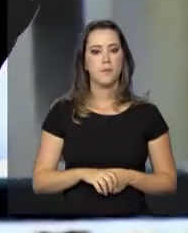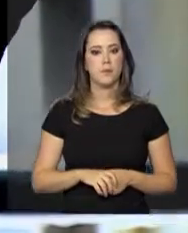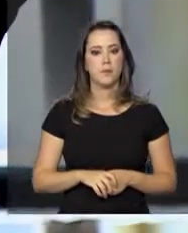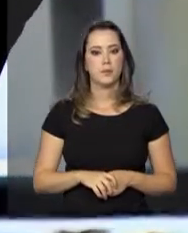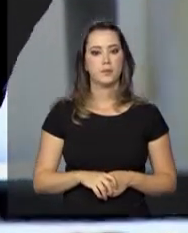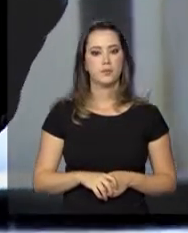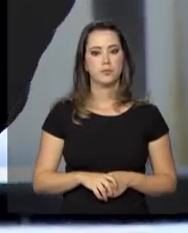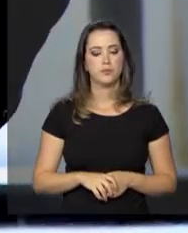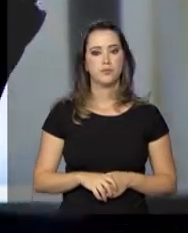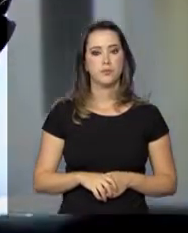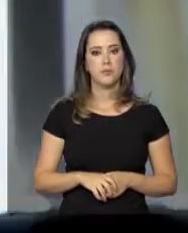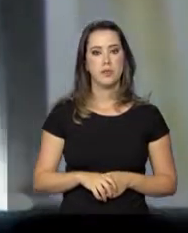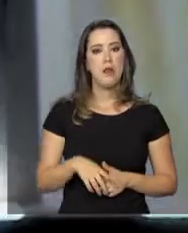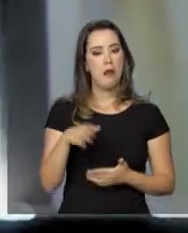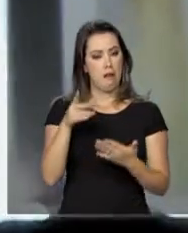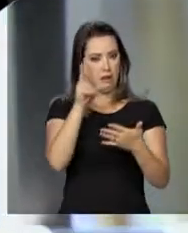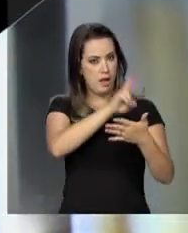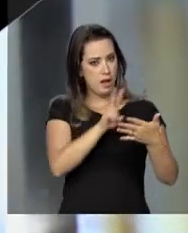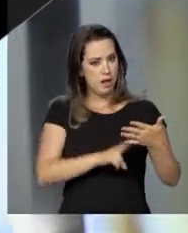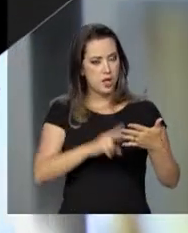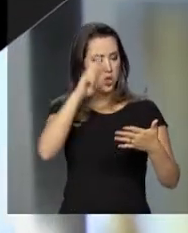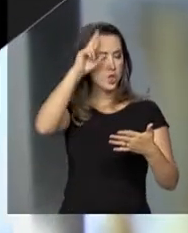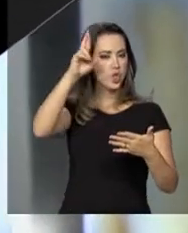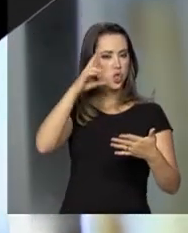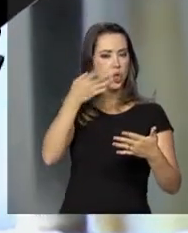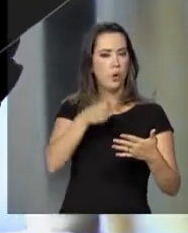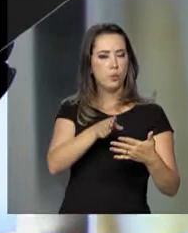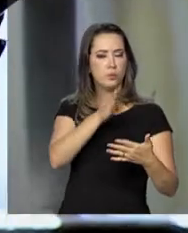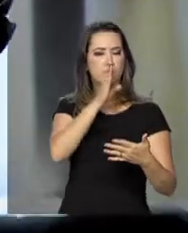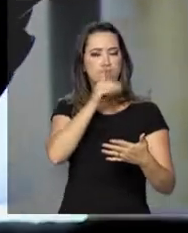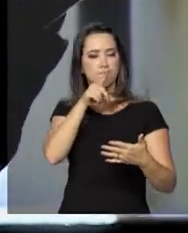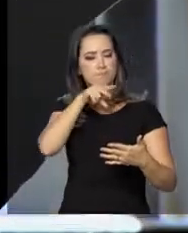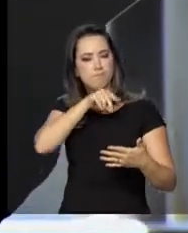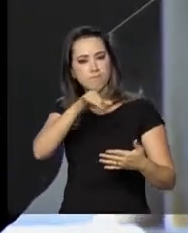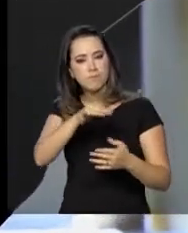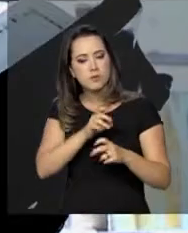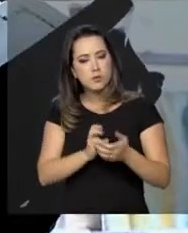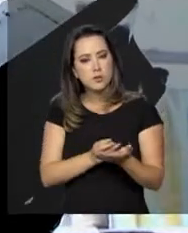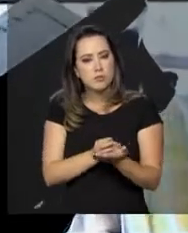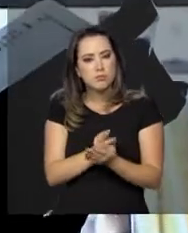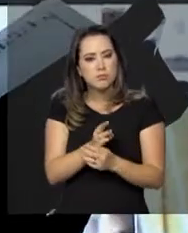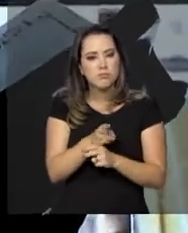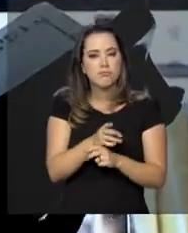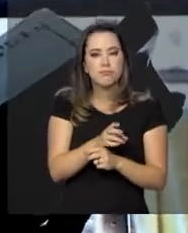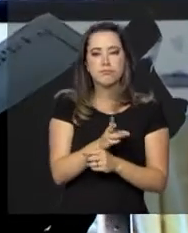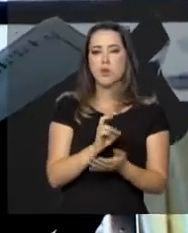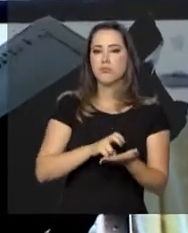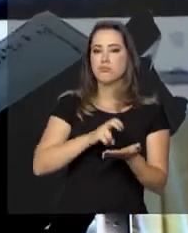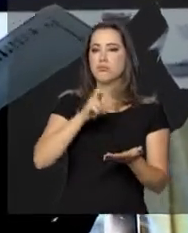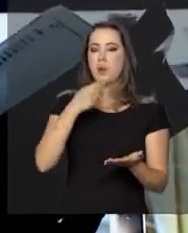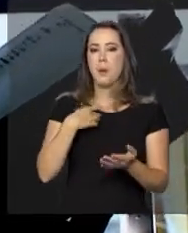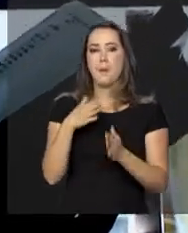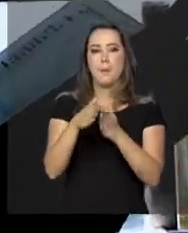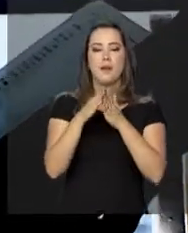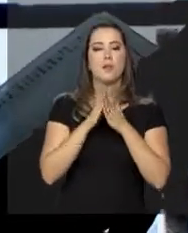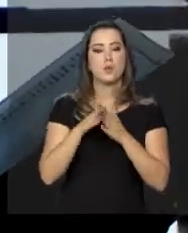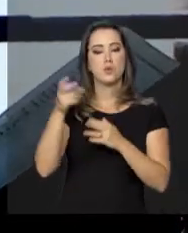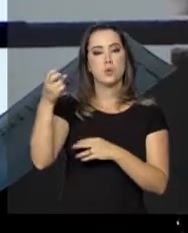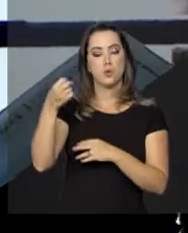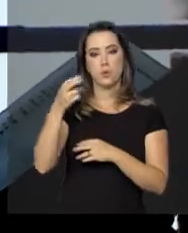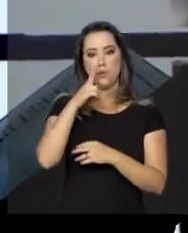Senhor, no silêncio desse dia que amanhece, eu venho pedir força, sabedoria,